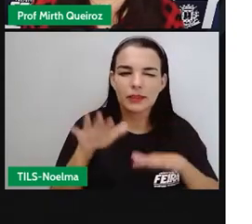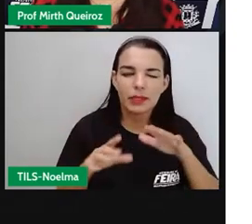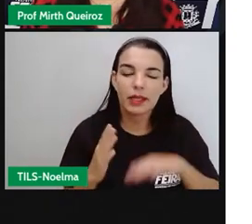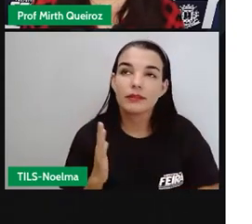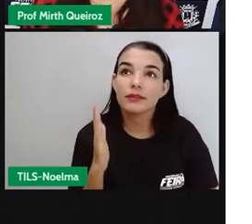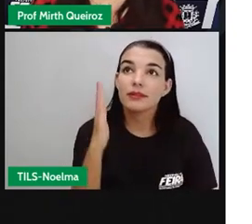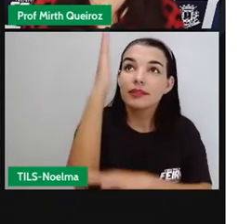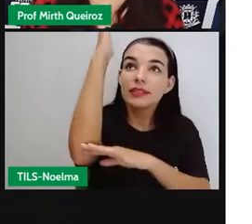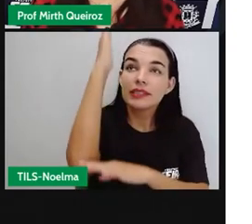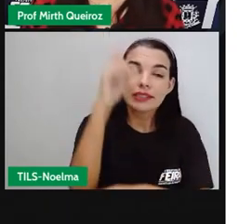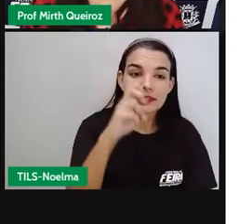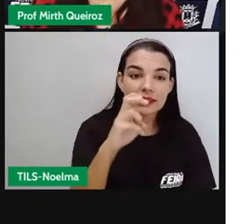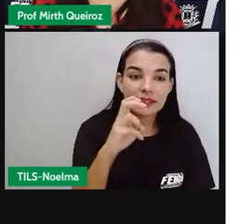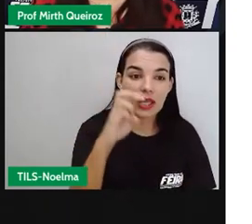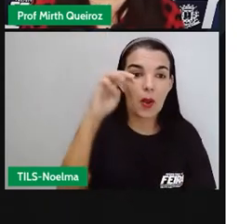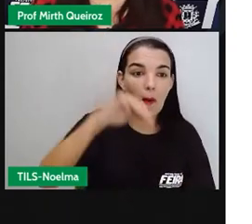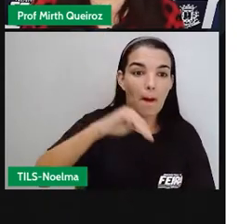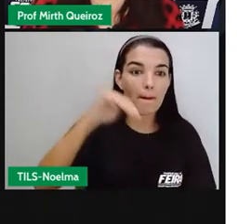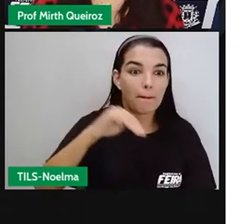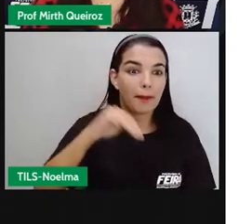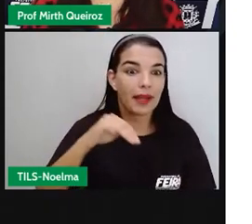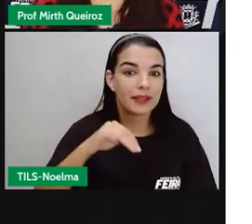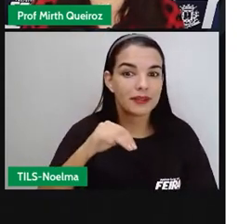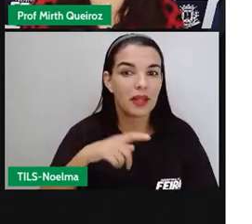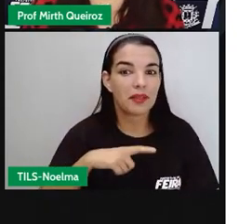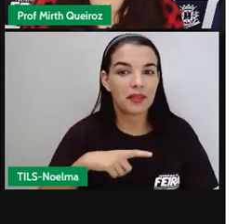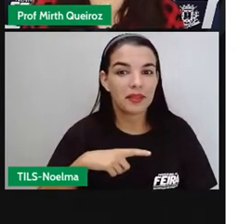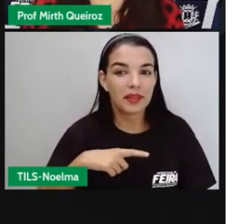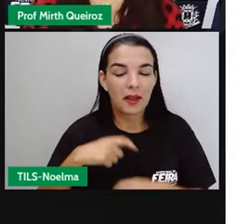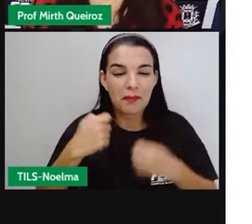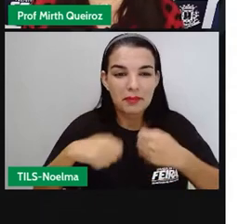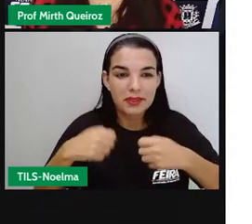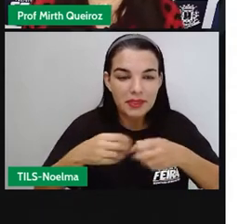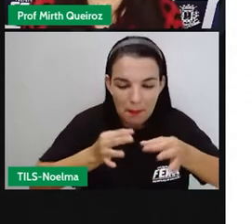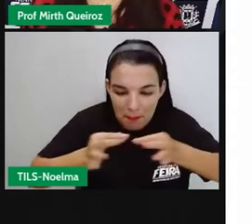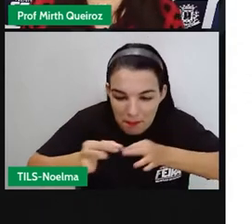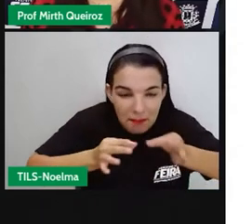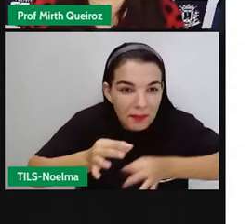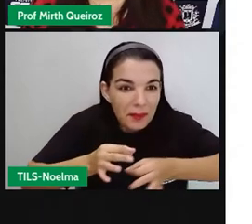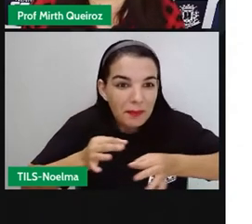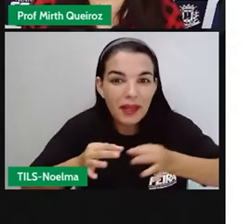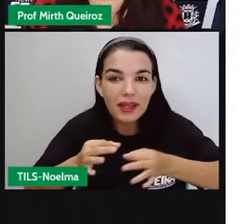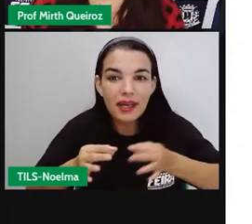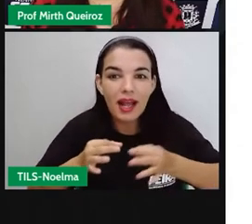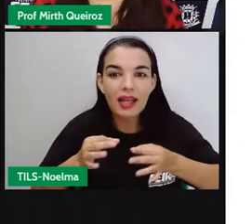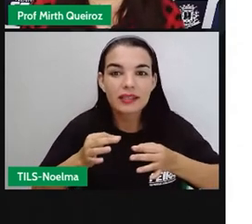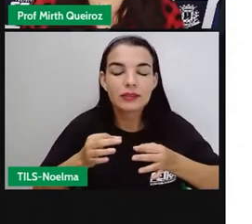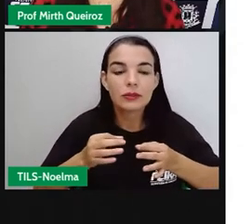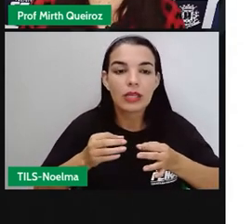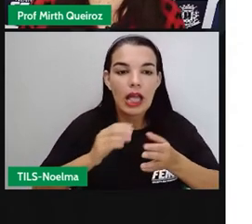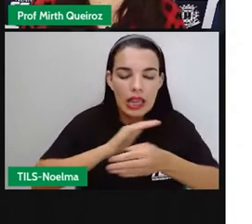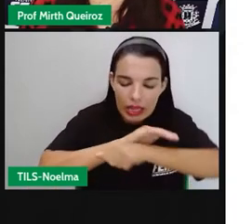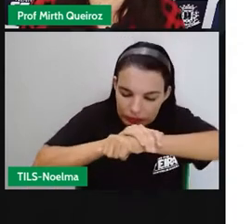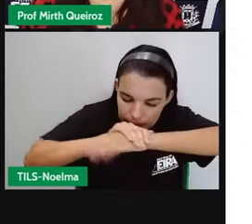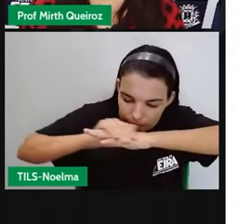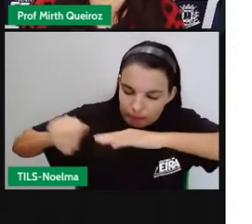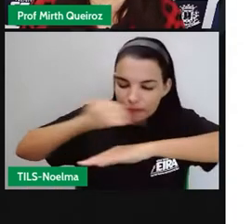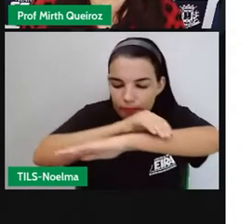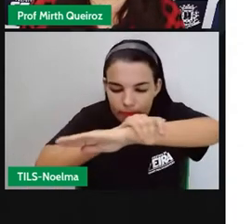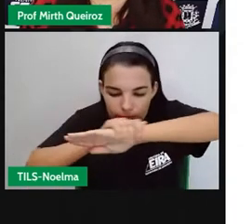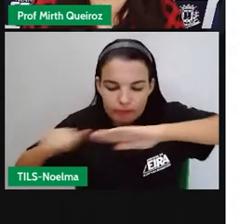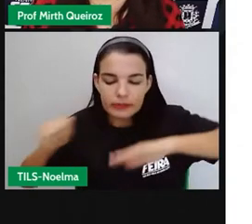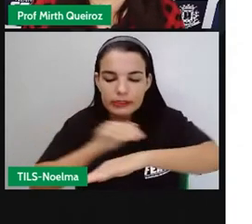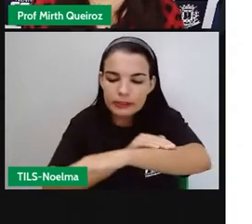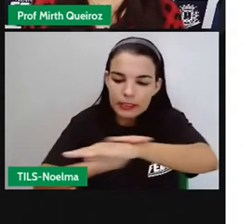metros de altura. É cuidadosamente preparado, tiram-se todos os nodos da madeira, que depois